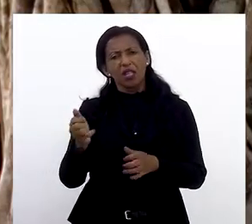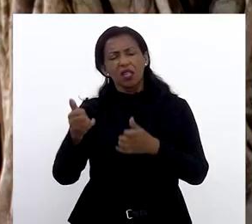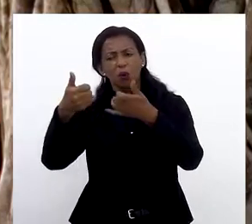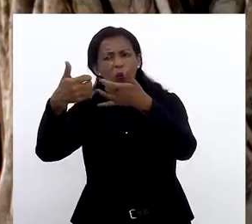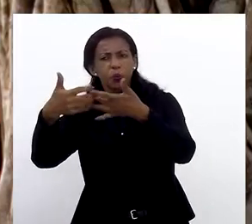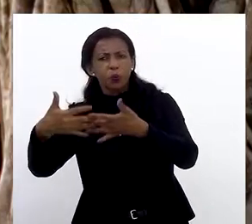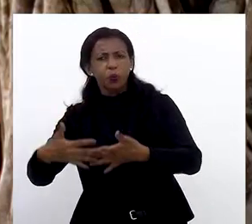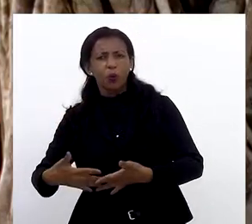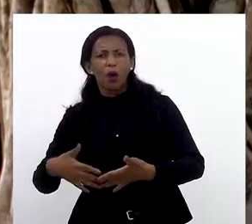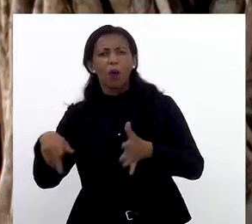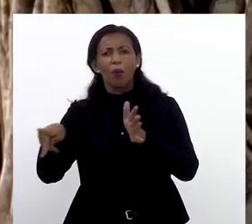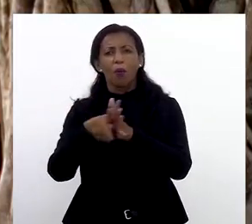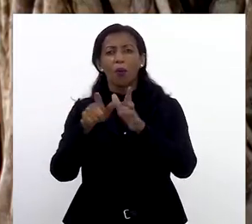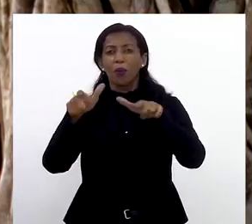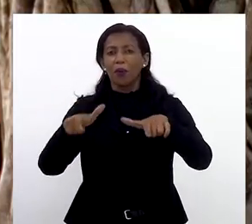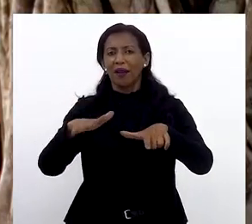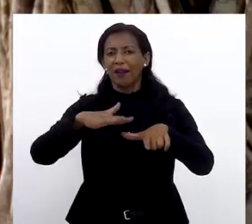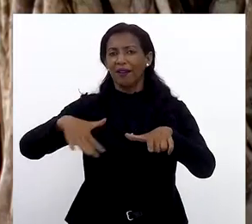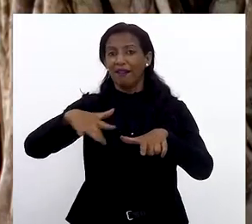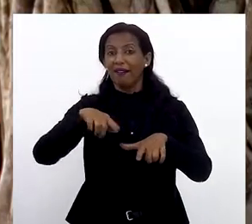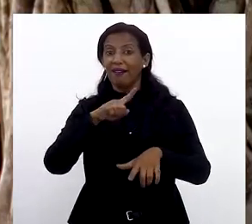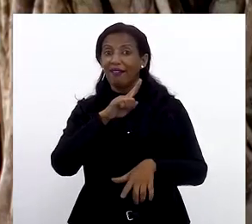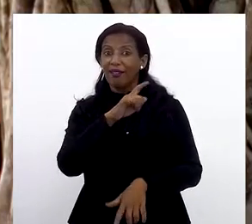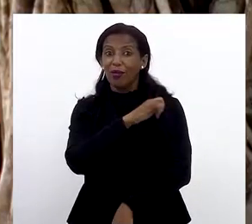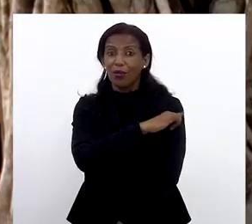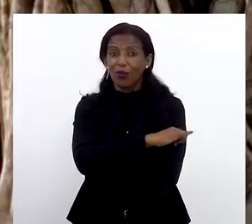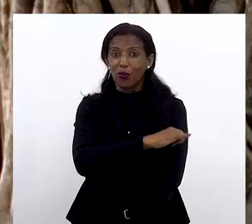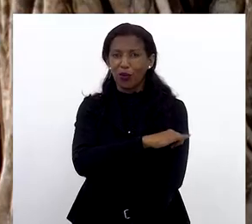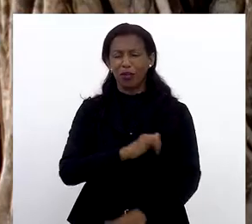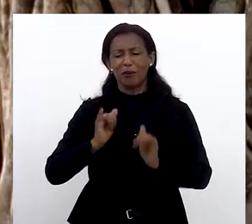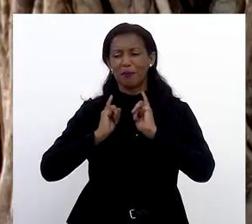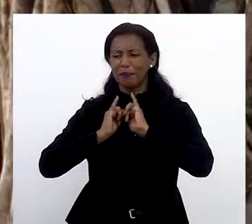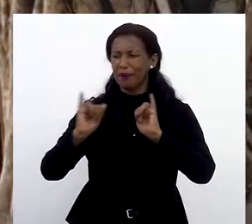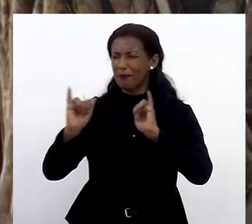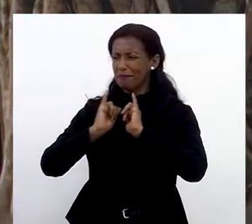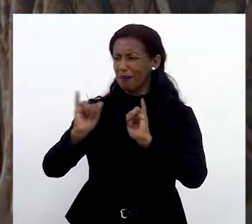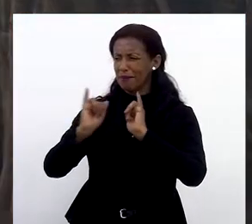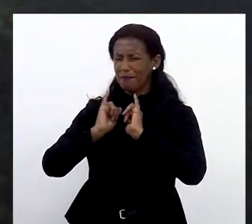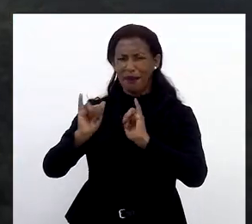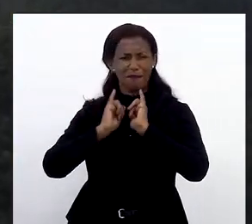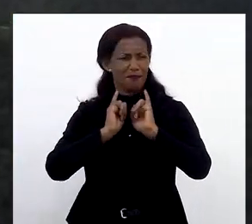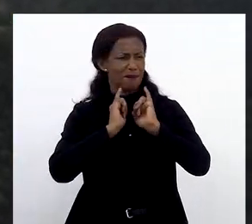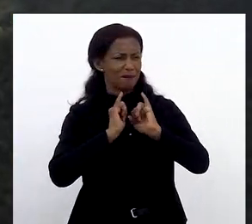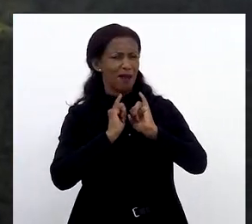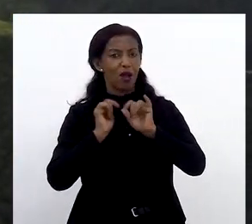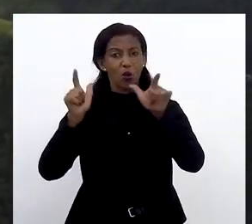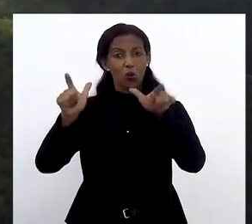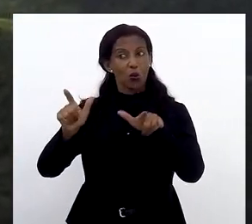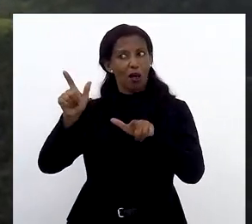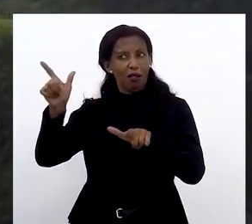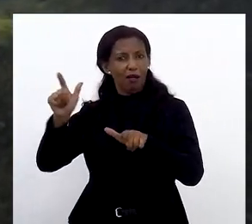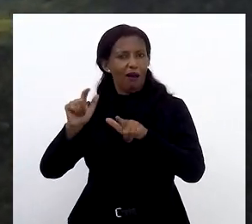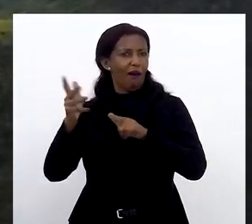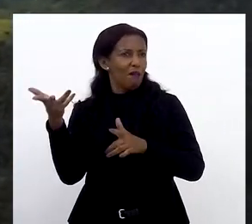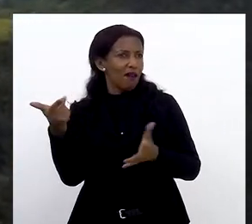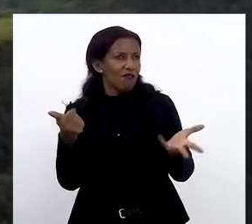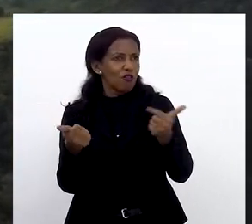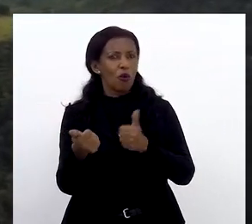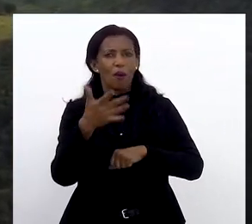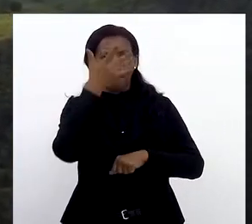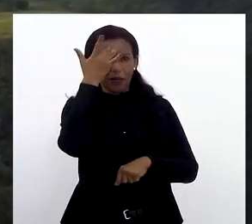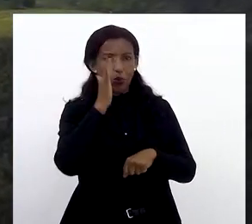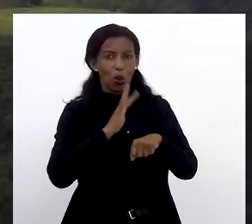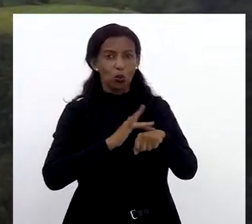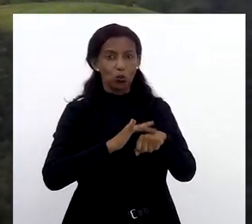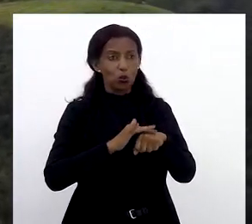o dístico, que caracterizou Miguel Pereira. E, no Rio de Janeiro, ele fazia uma propaganda muito grande do lugar,